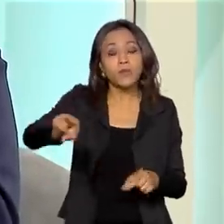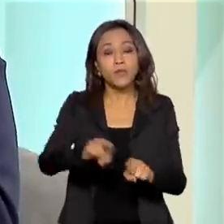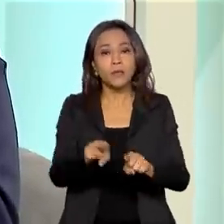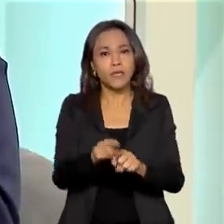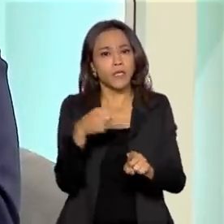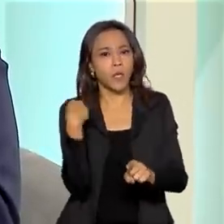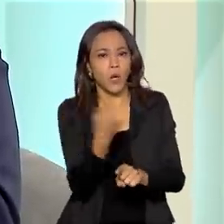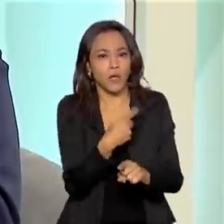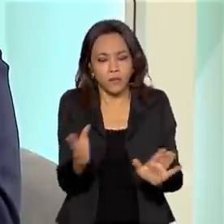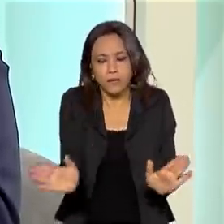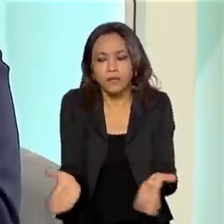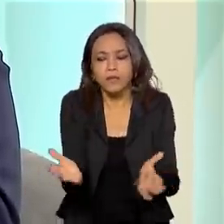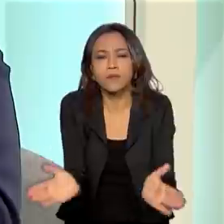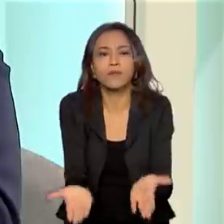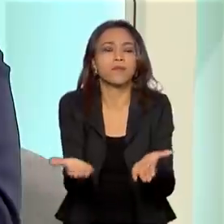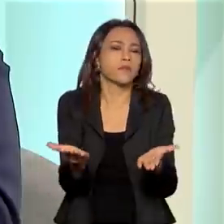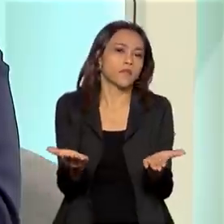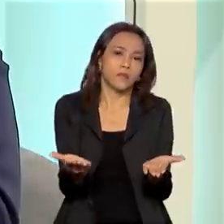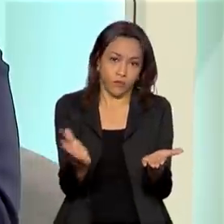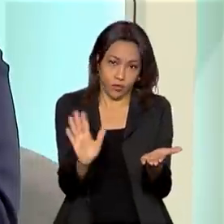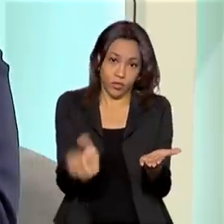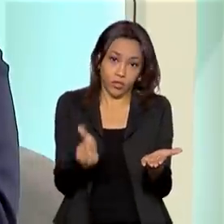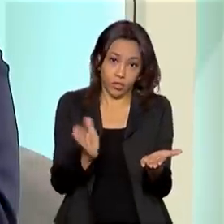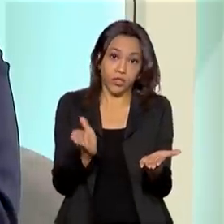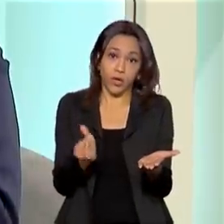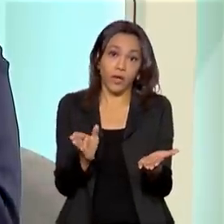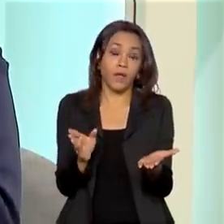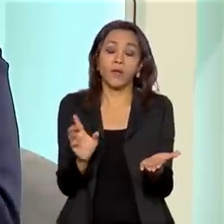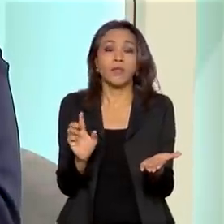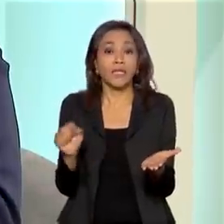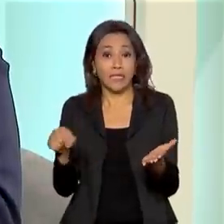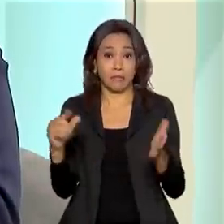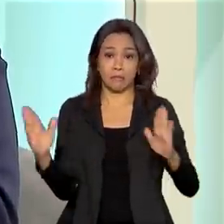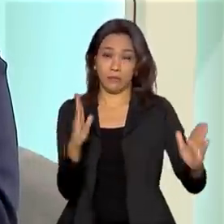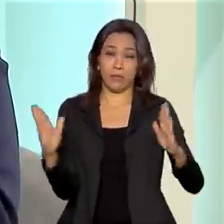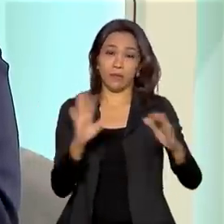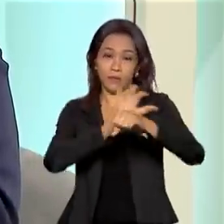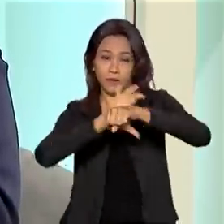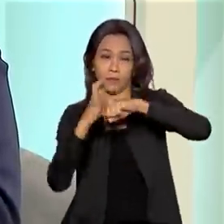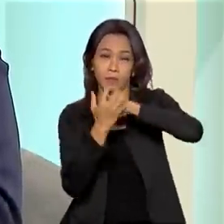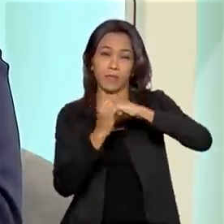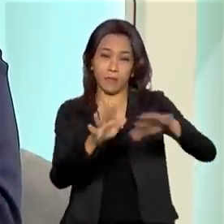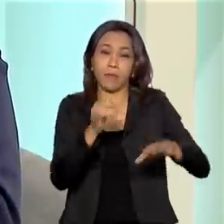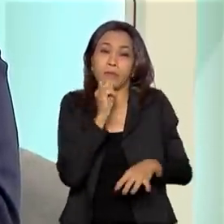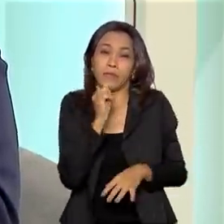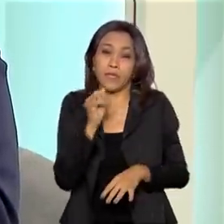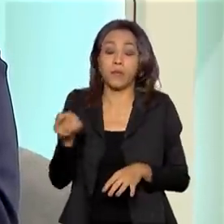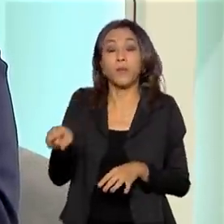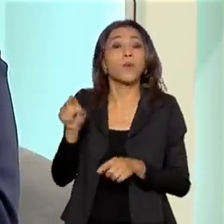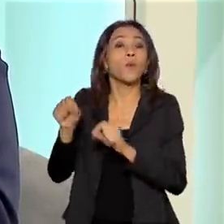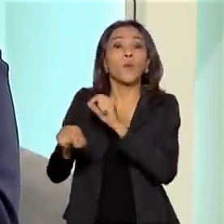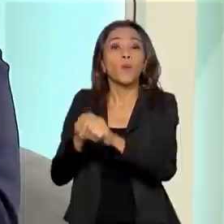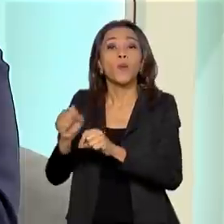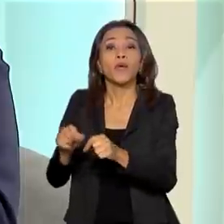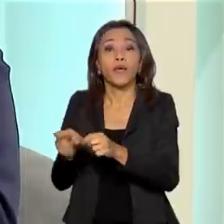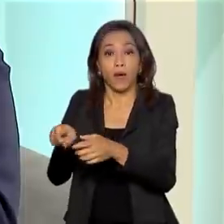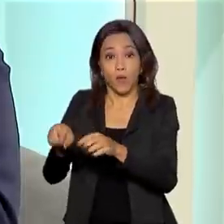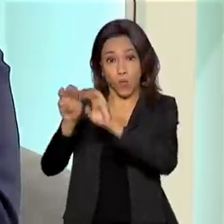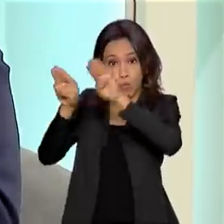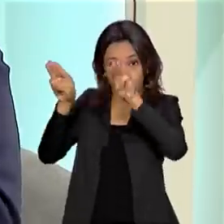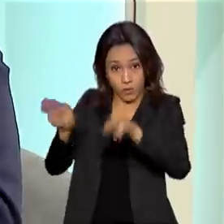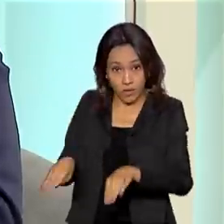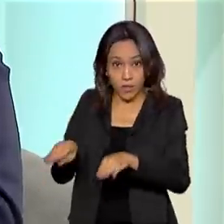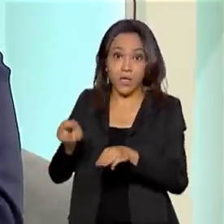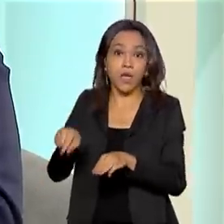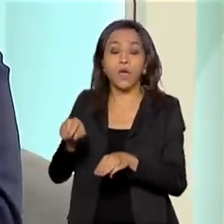incentivadas, aqui no momento da pandemia. Por exemplo, um dos nossos museus, que é o Vila Lobos, ele inaugurou